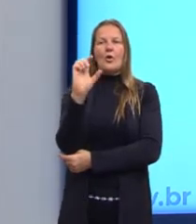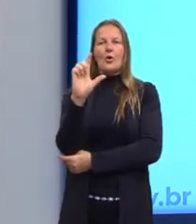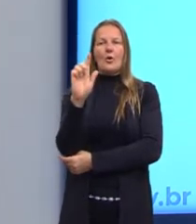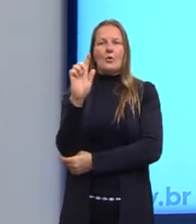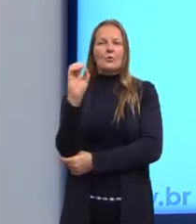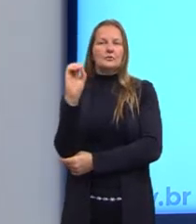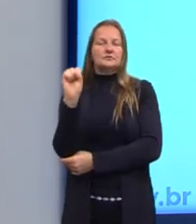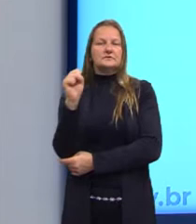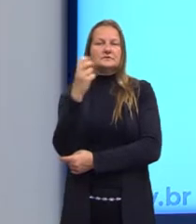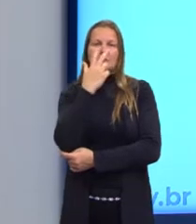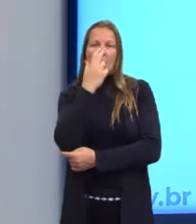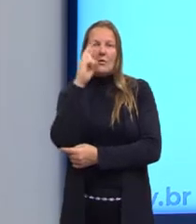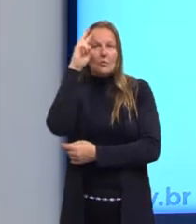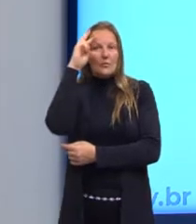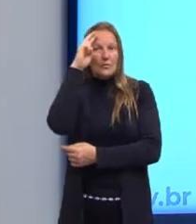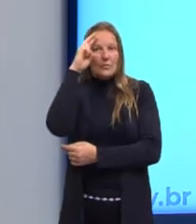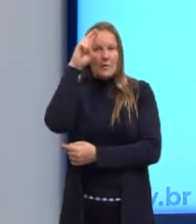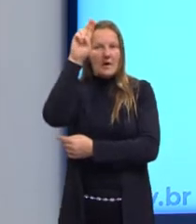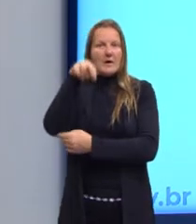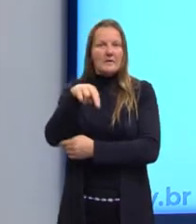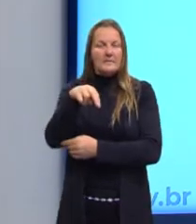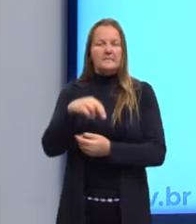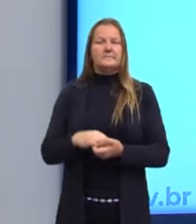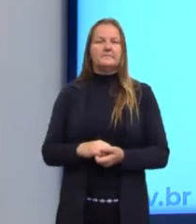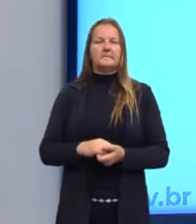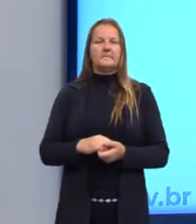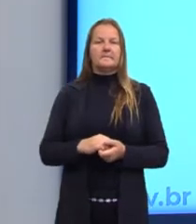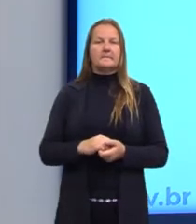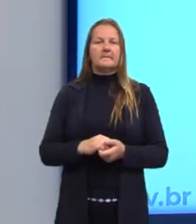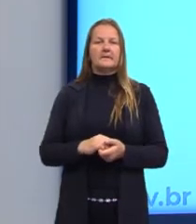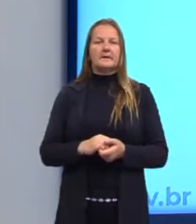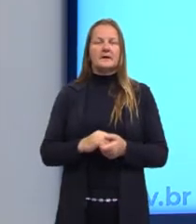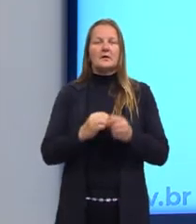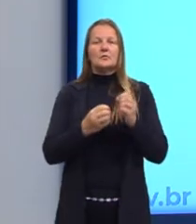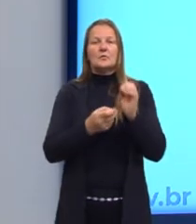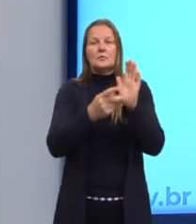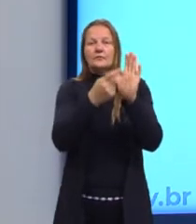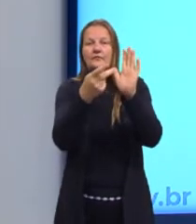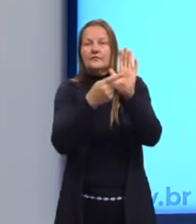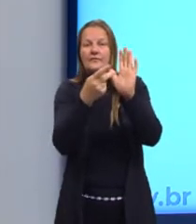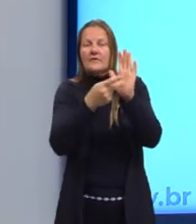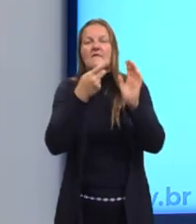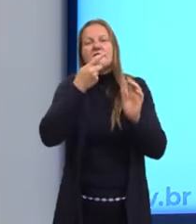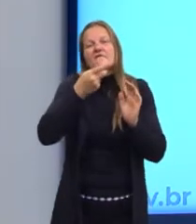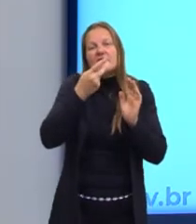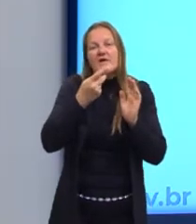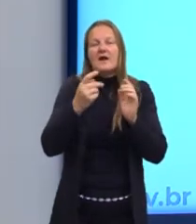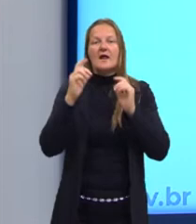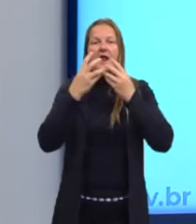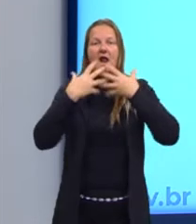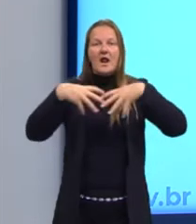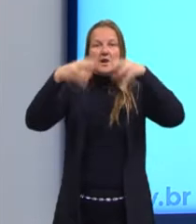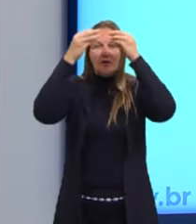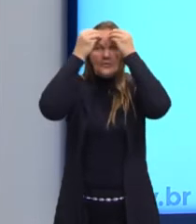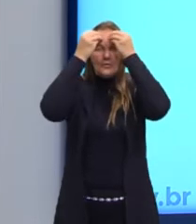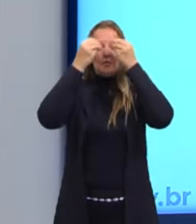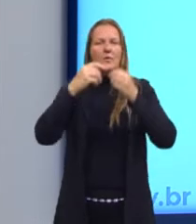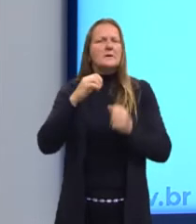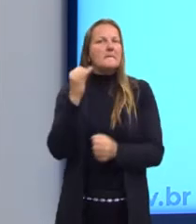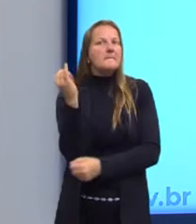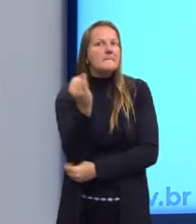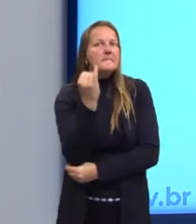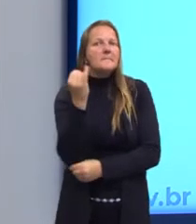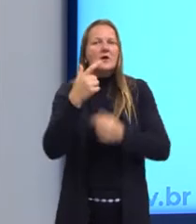Então o ser humano expressa isso através da fala. Por isso a linguagem é algo muito importante saber se comunicar, né? Uma